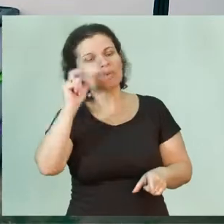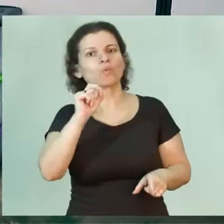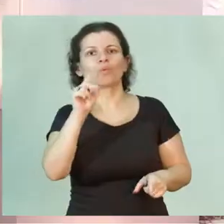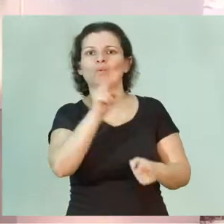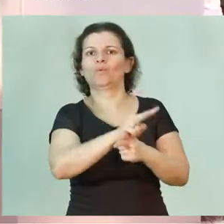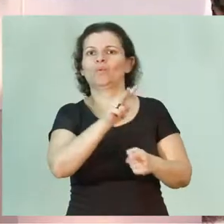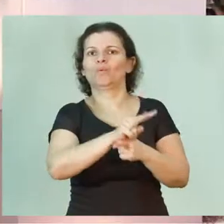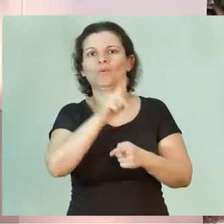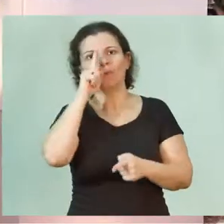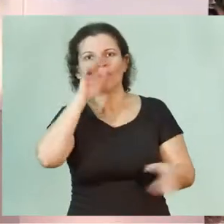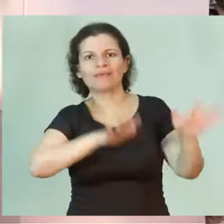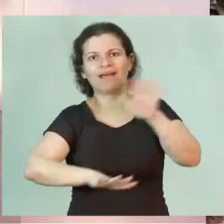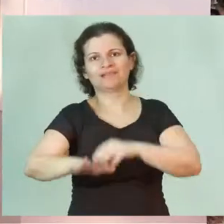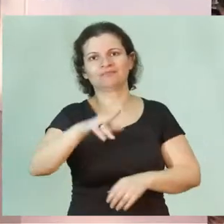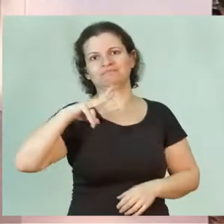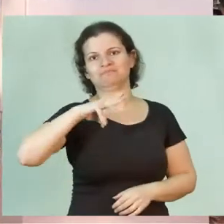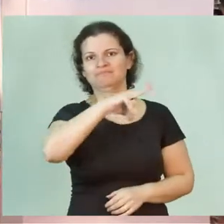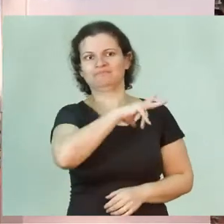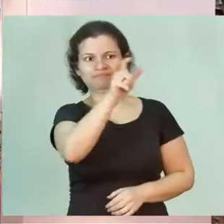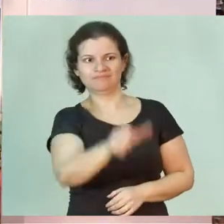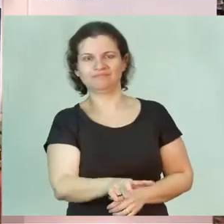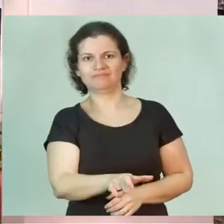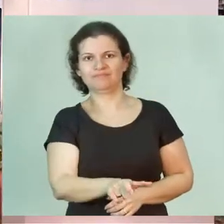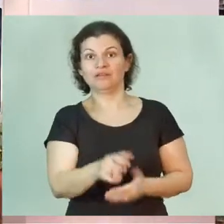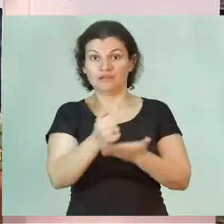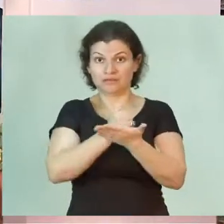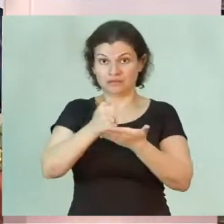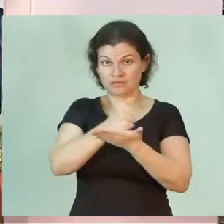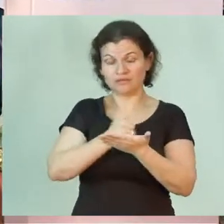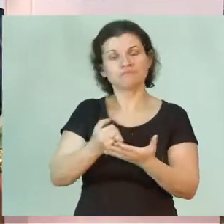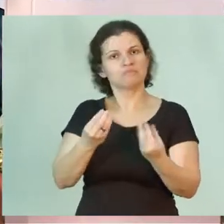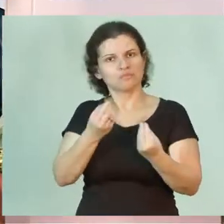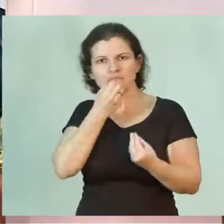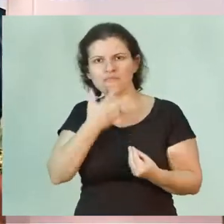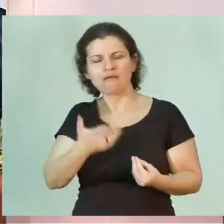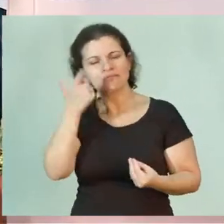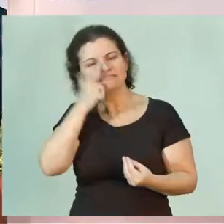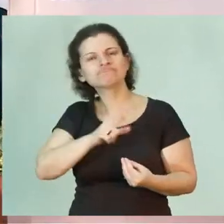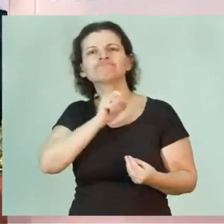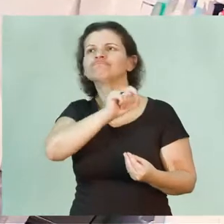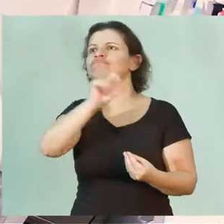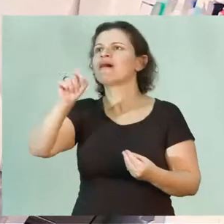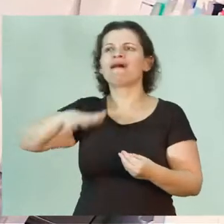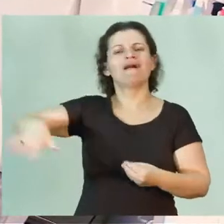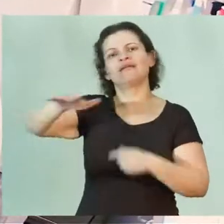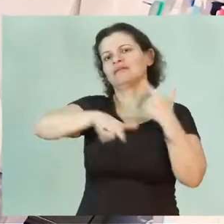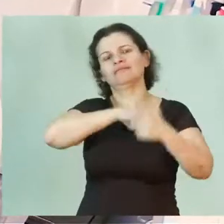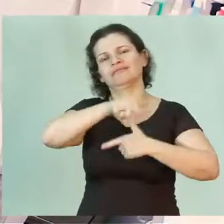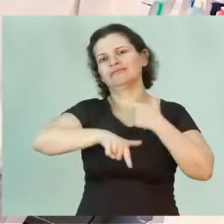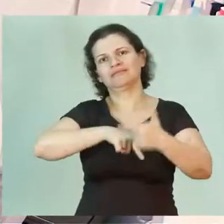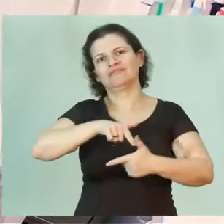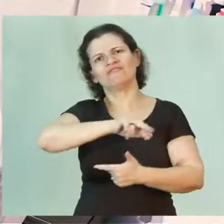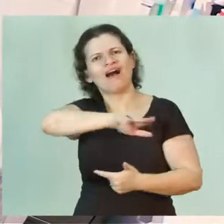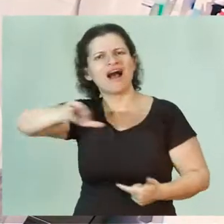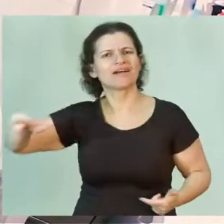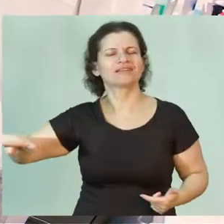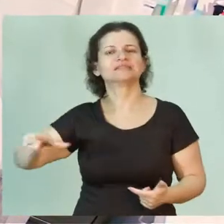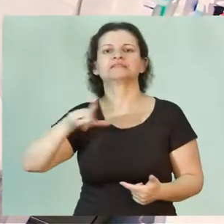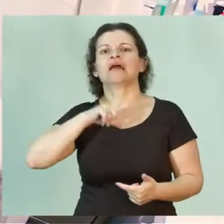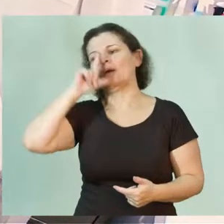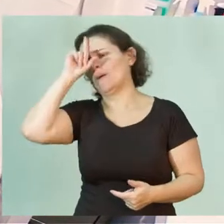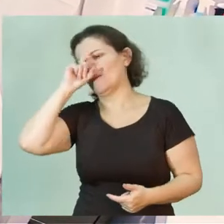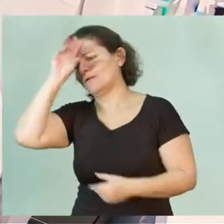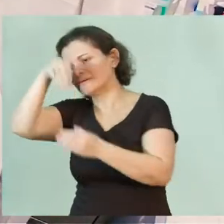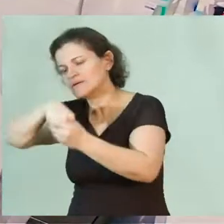levando em consideração o cuidado com o paciente. O farmacêutico, ele é muito bem absorvido no mercado em diversas áreas.